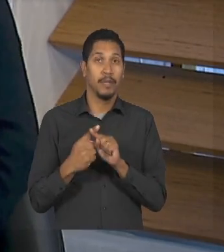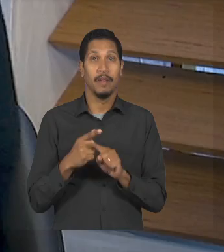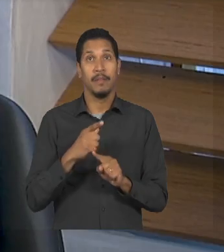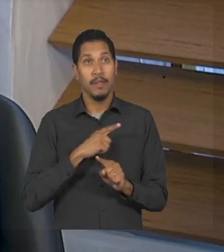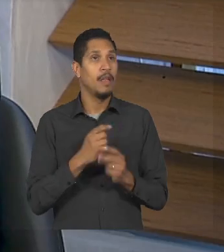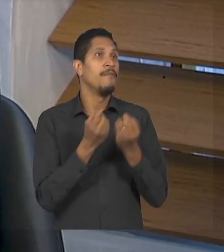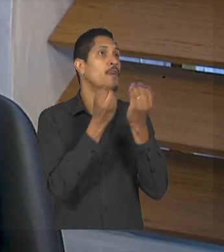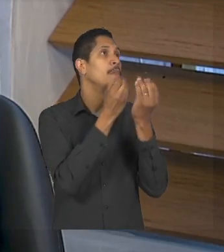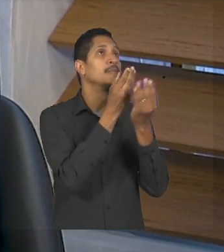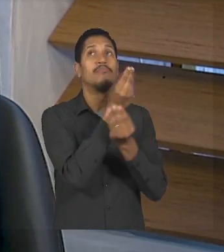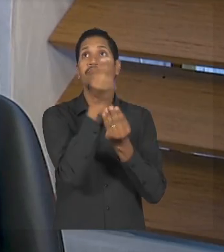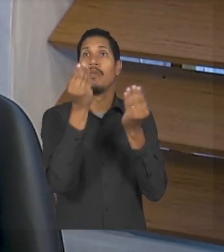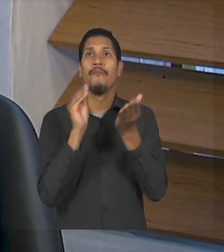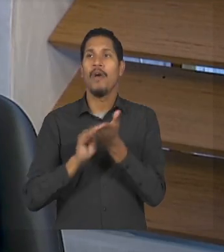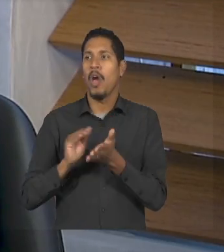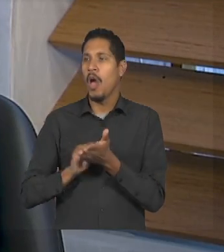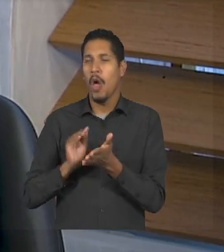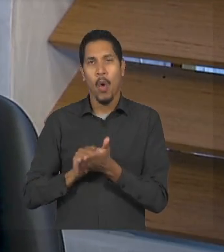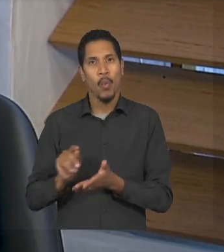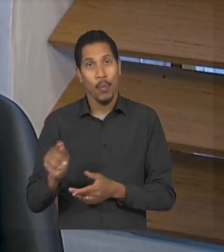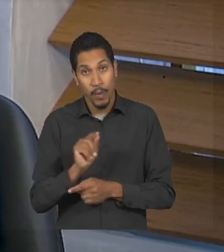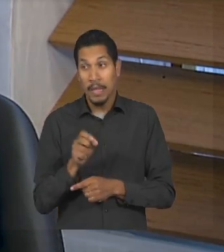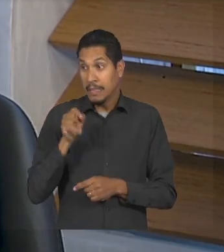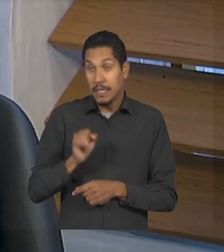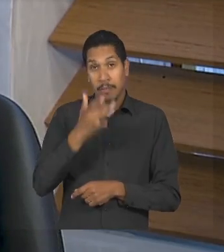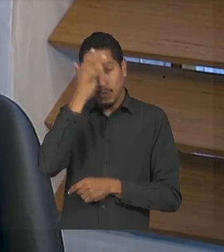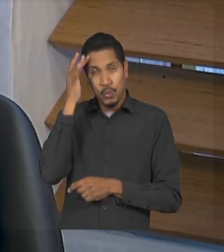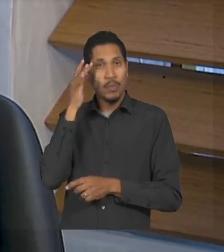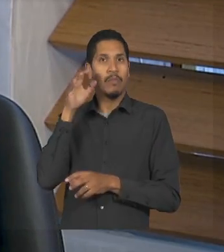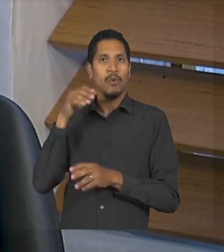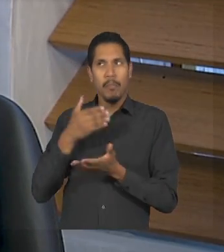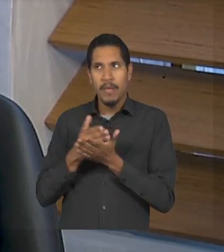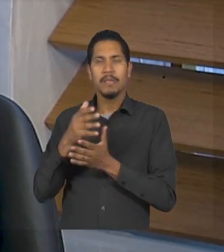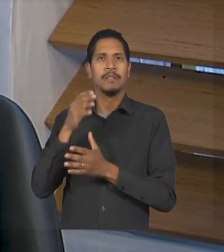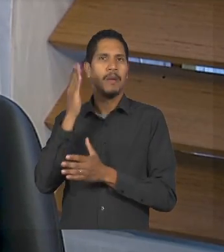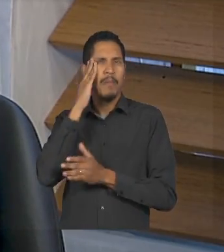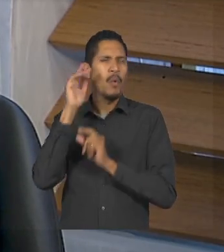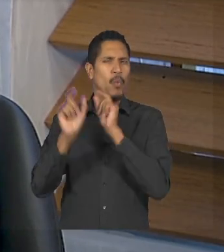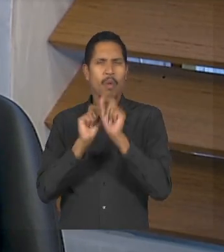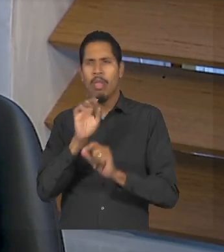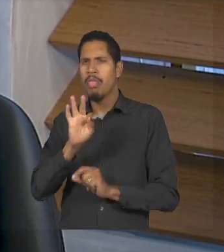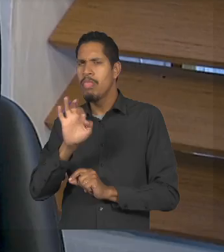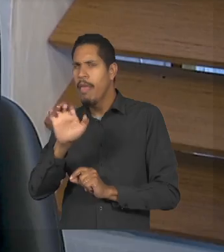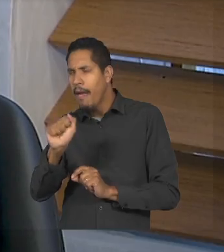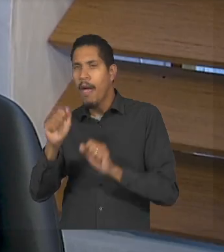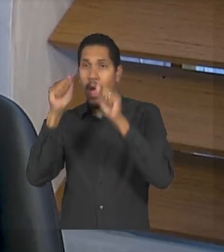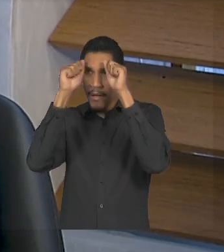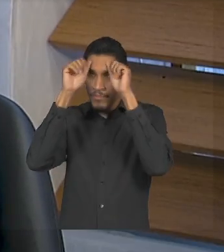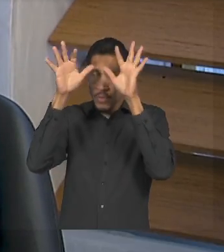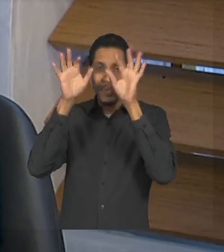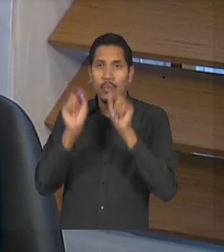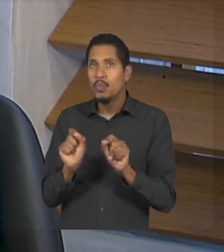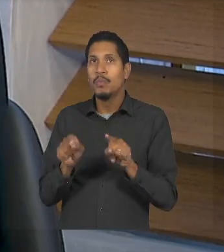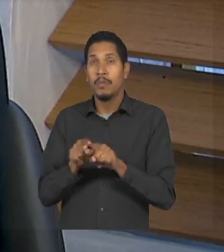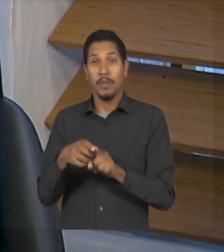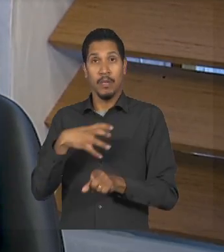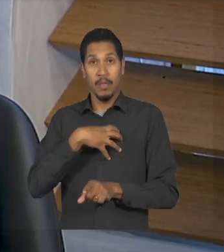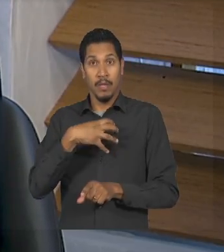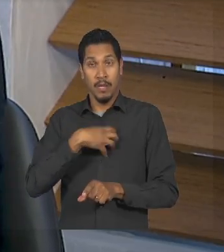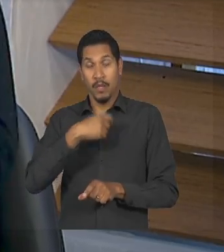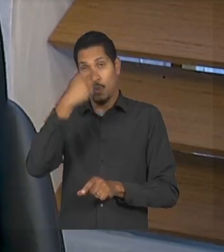desinformação quando a pessoa se informa a respeito do que é o autismo que é uma condição